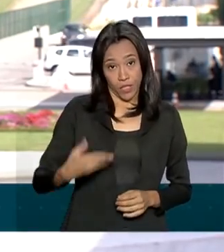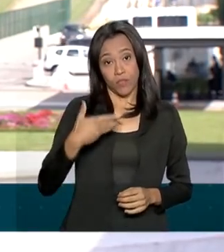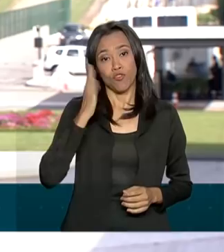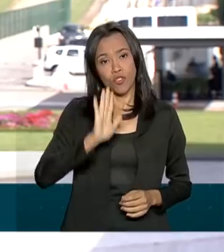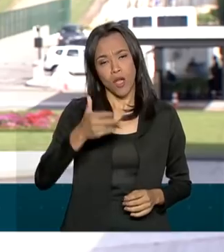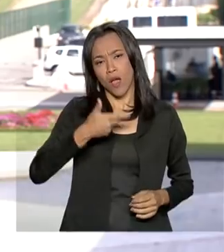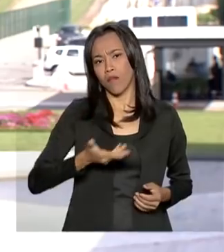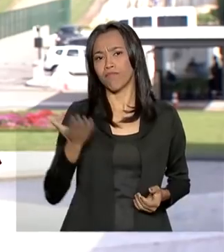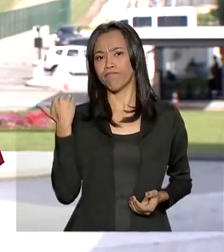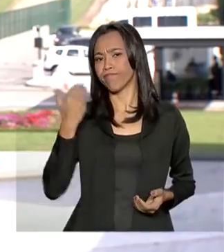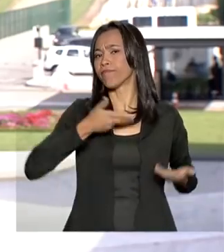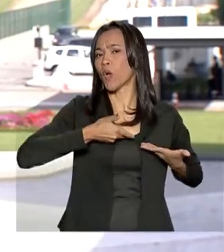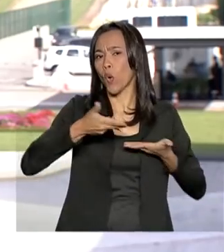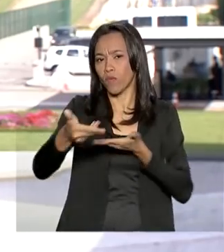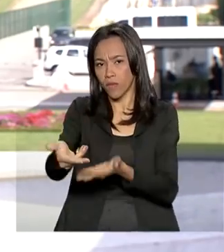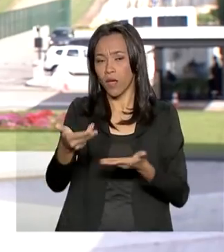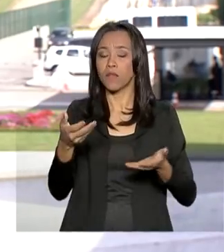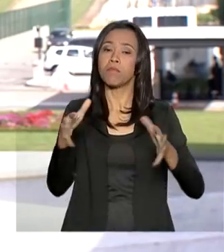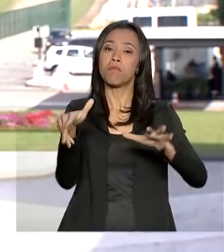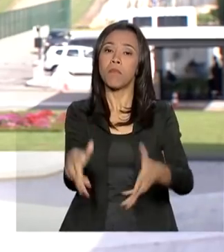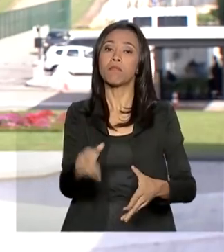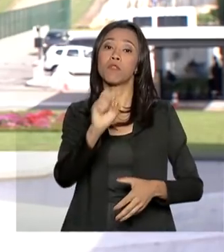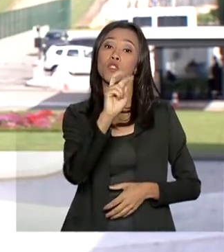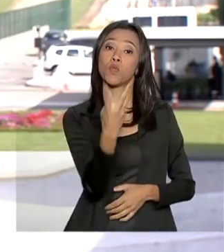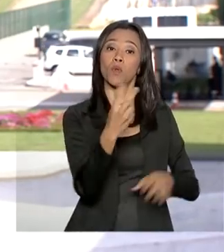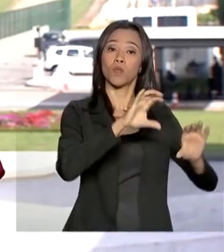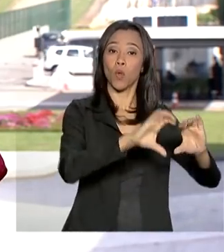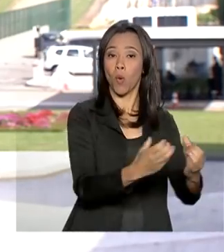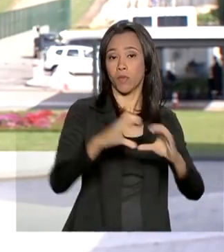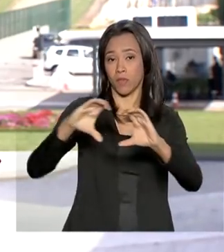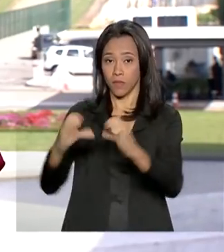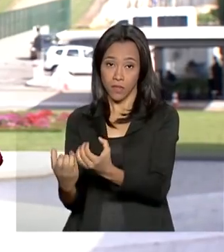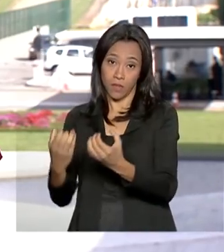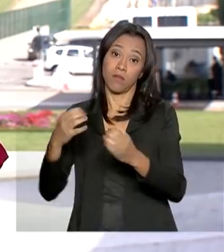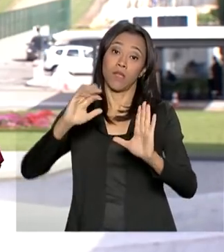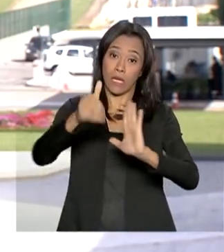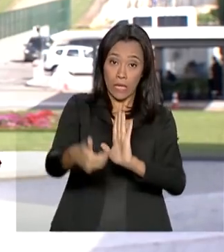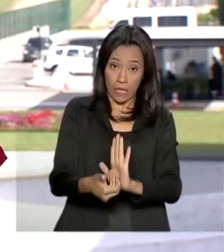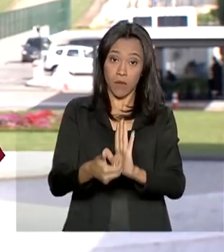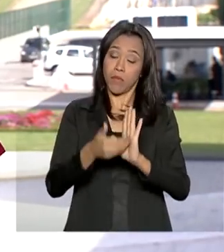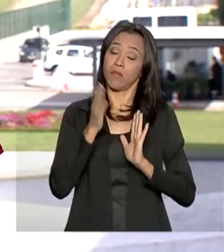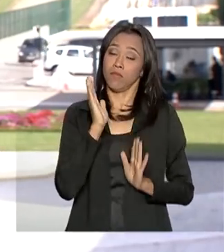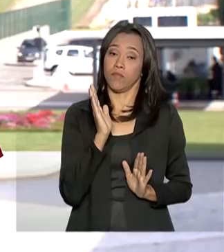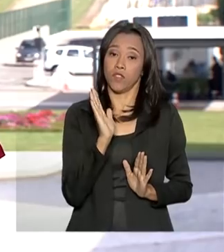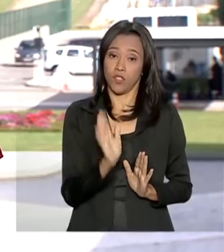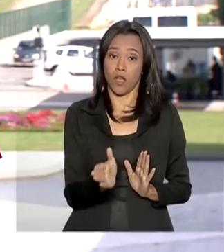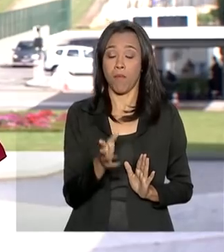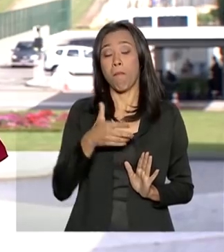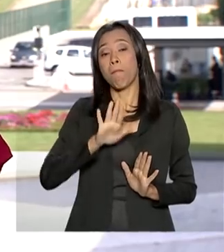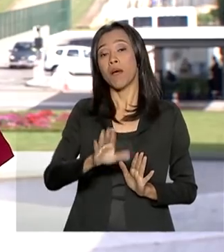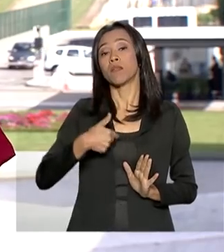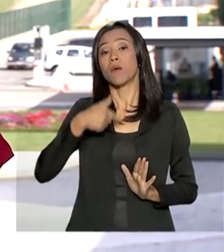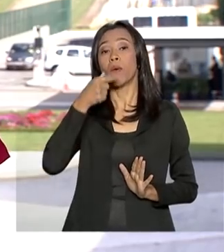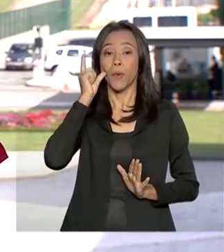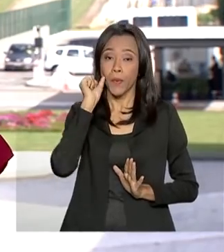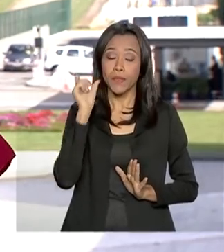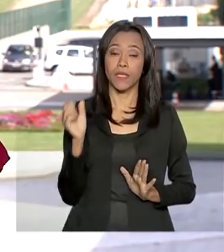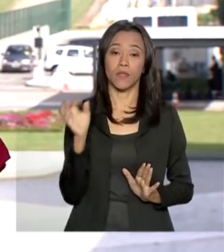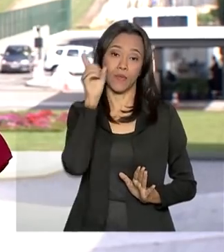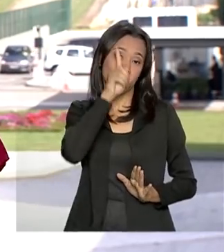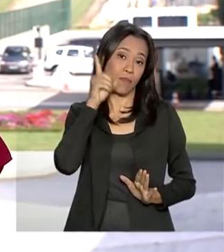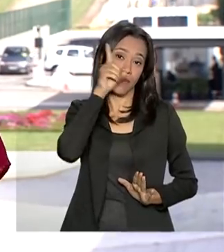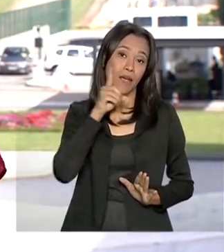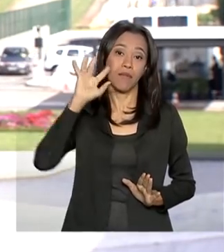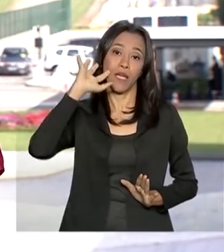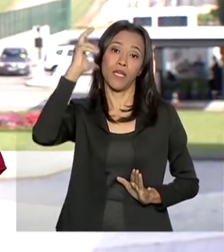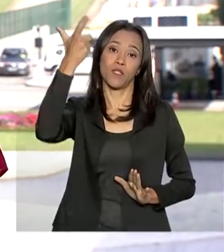convidado pra participar de duas comissões na Câmara nesta quarta-feira, com presença confirmada. Mas ontem os deputados decidiram aprovar,